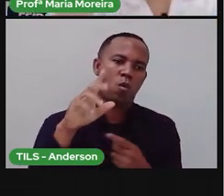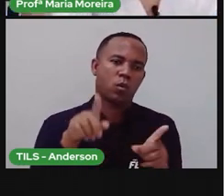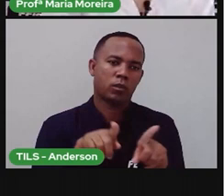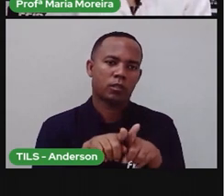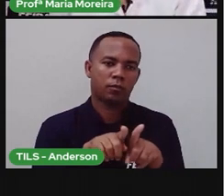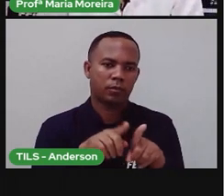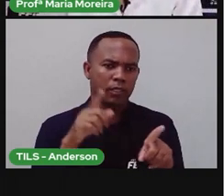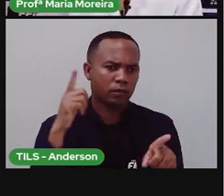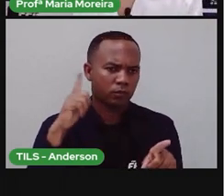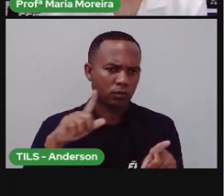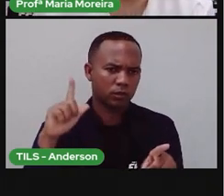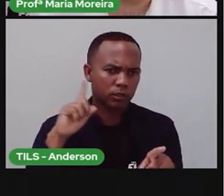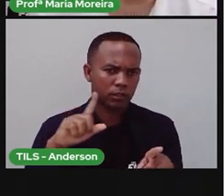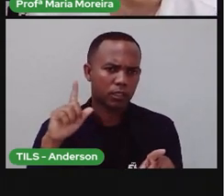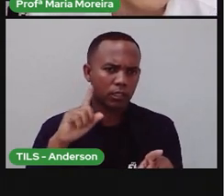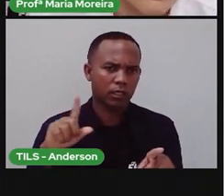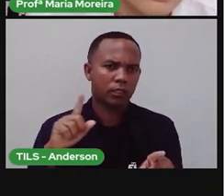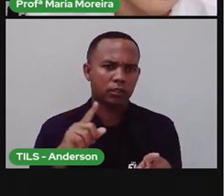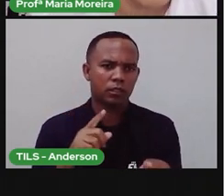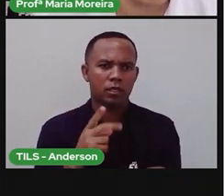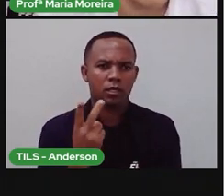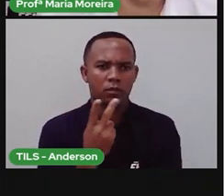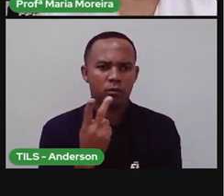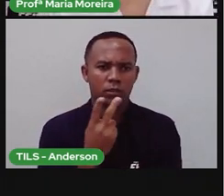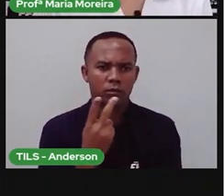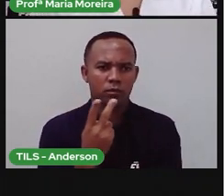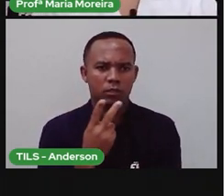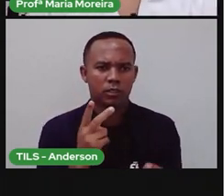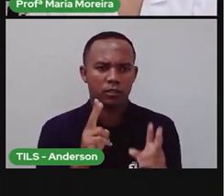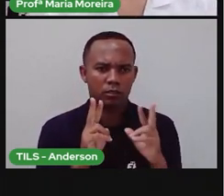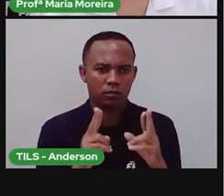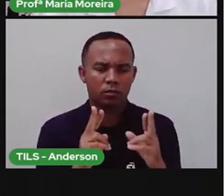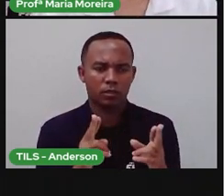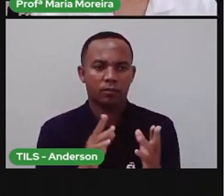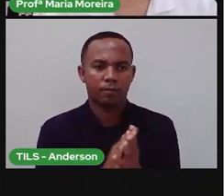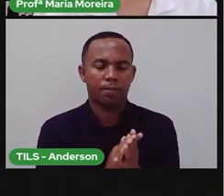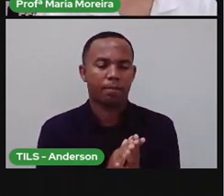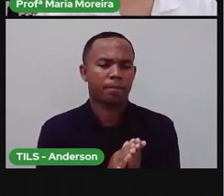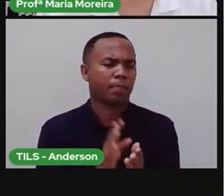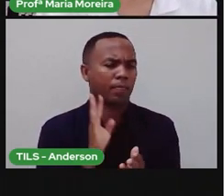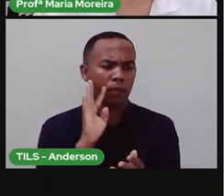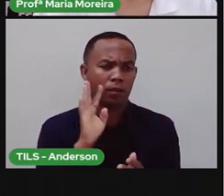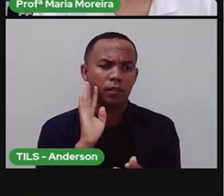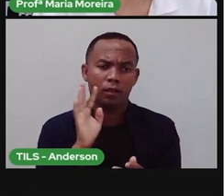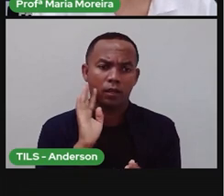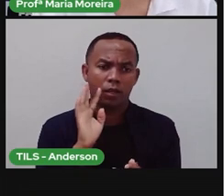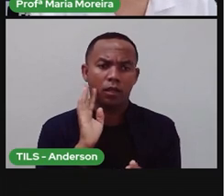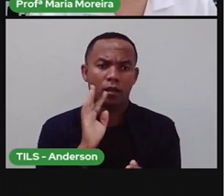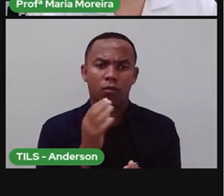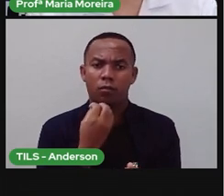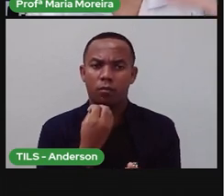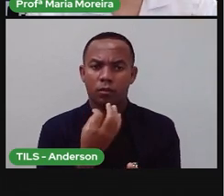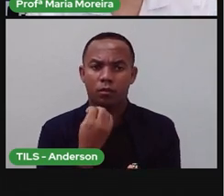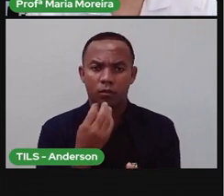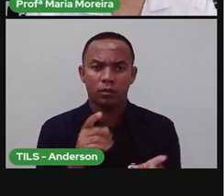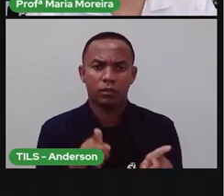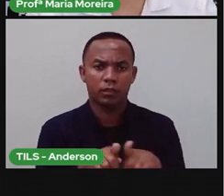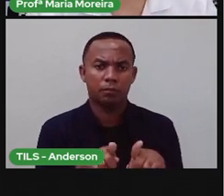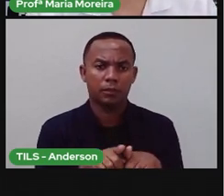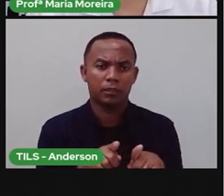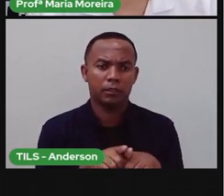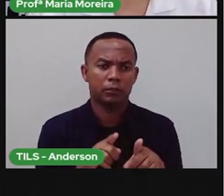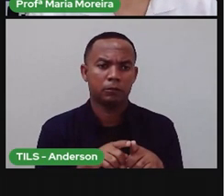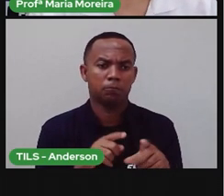Então, ela consegue fazer as duas coisas ao mesmo tempo. Fantástico essa ideia de